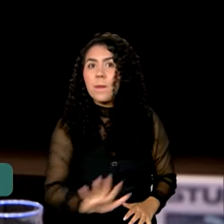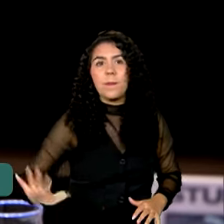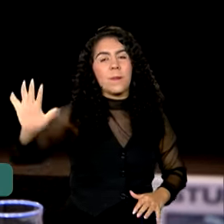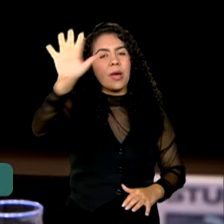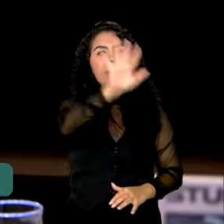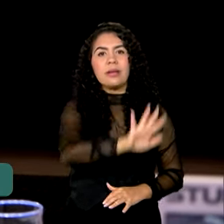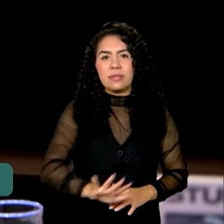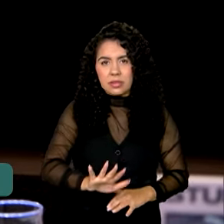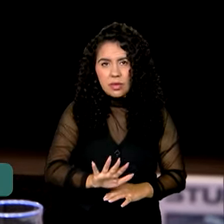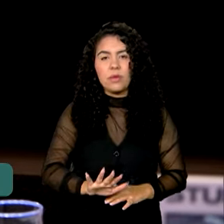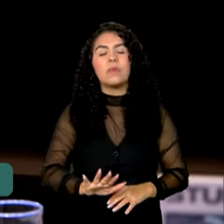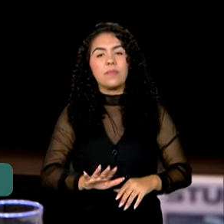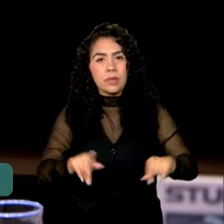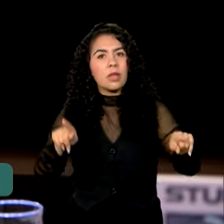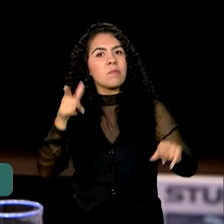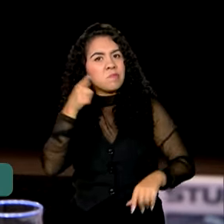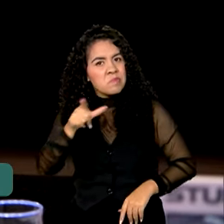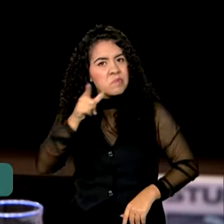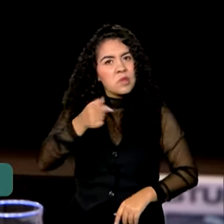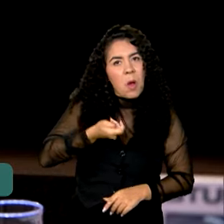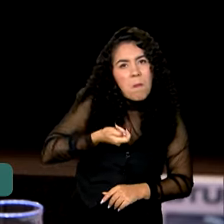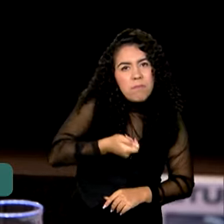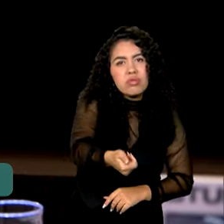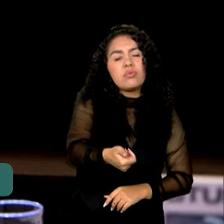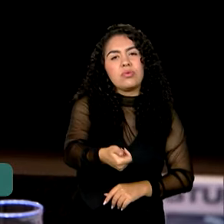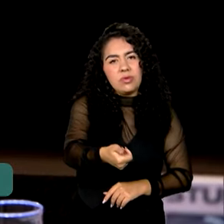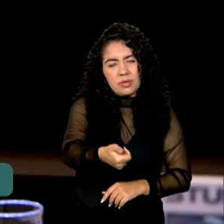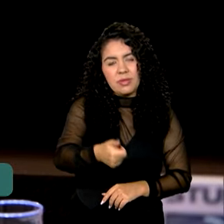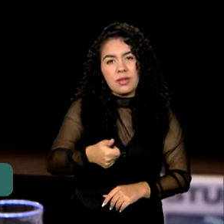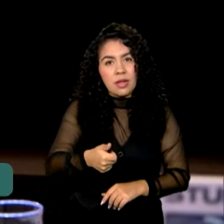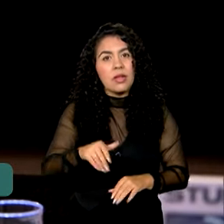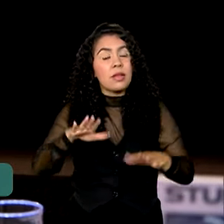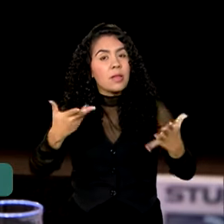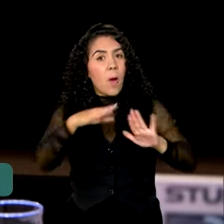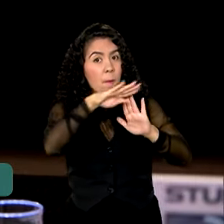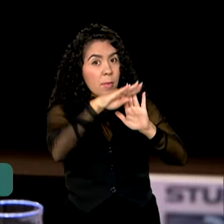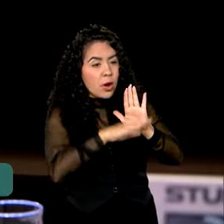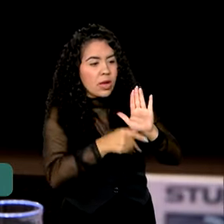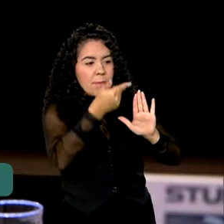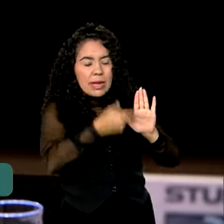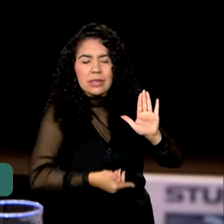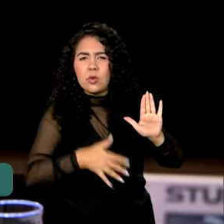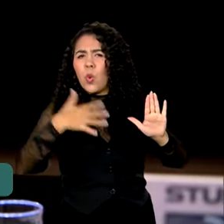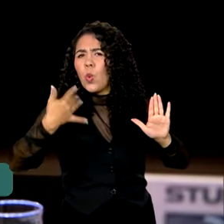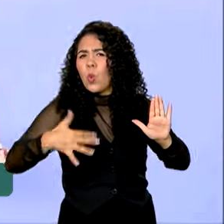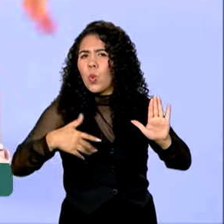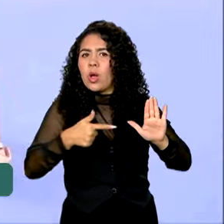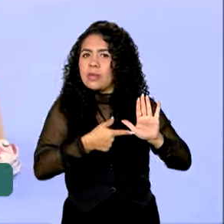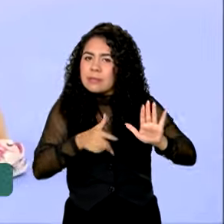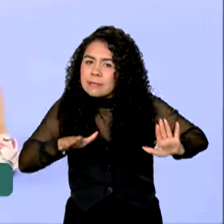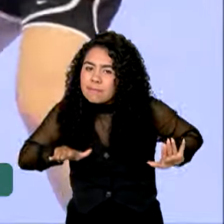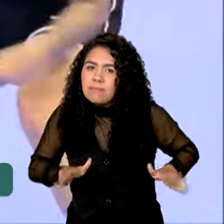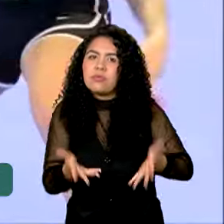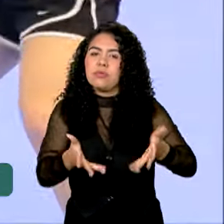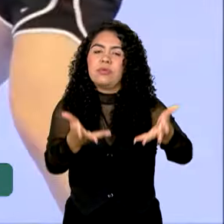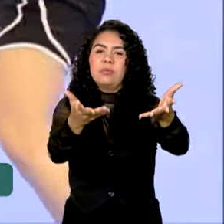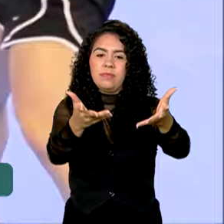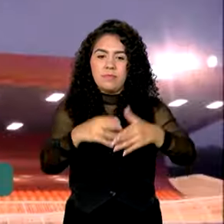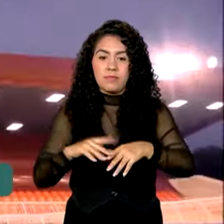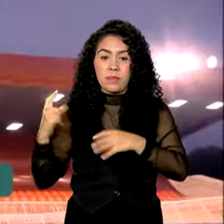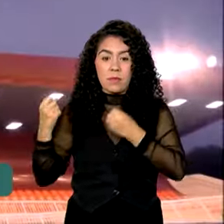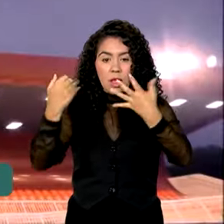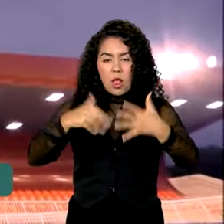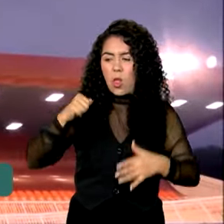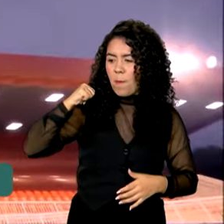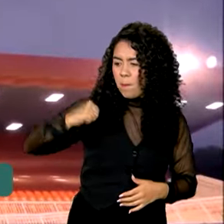paratletas, que serão beneficiados com esse benefício. É o maior programa de incentivo ao esporte no mundo. Além do Bolsa Atleta,